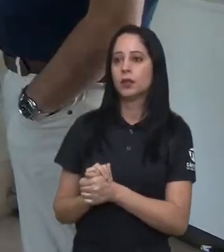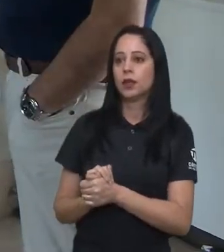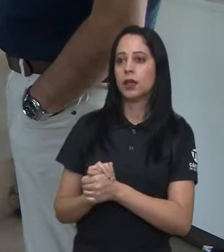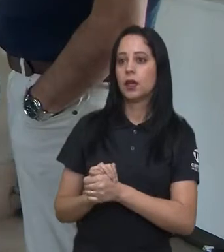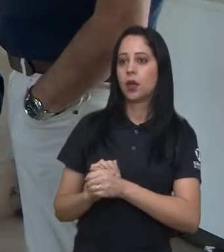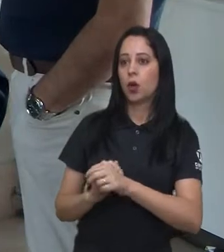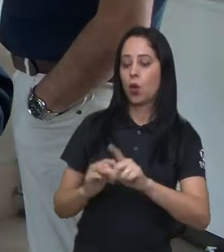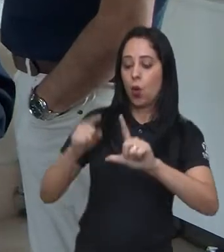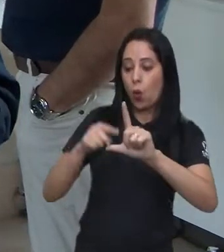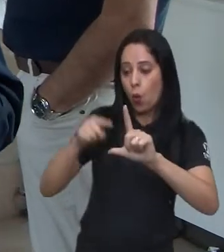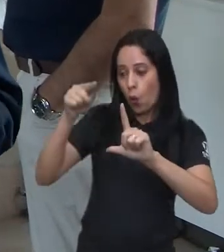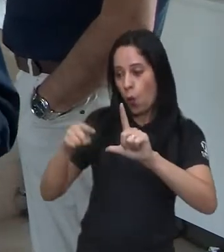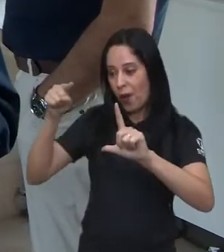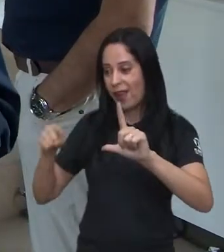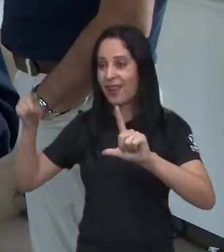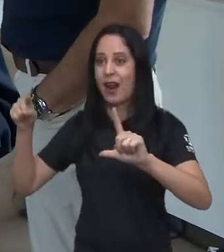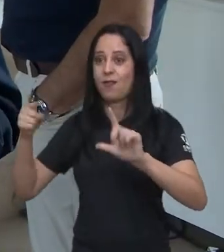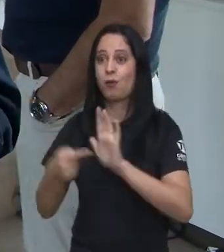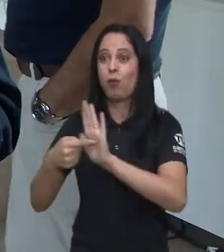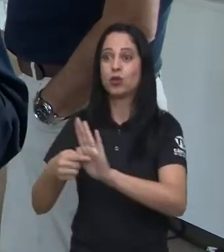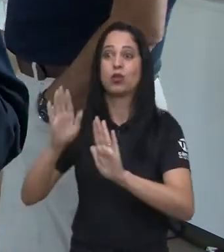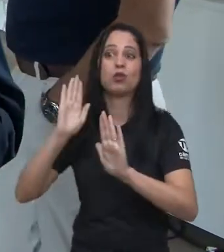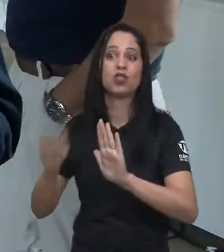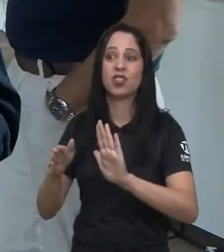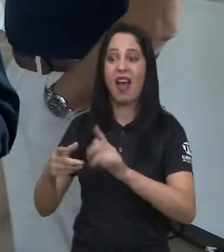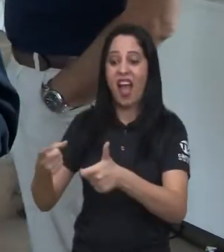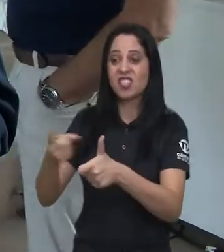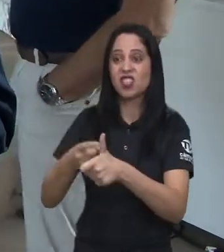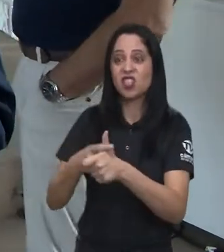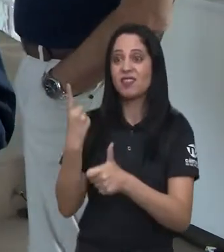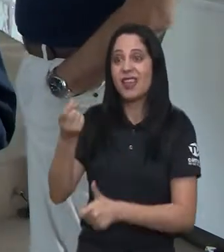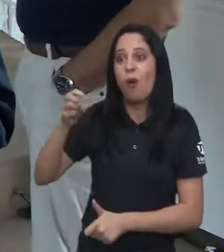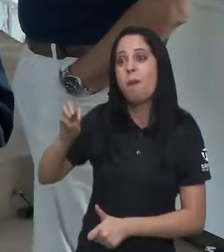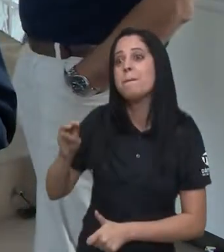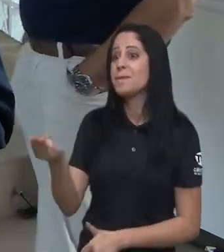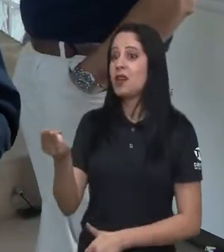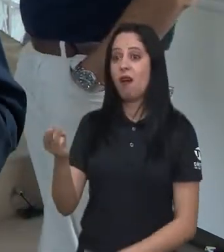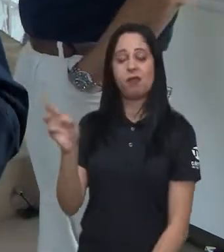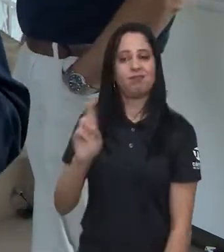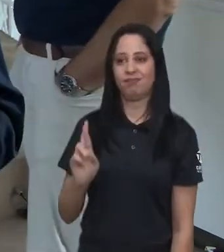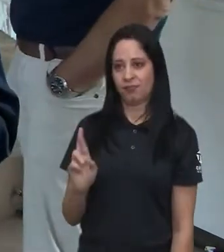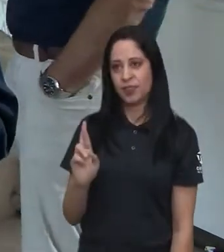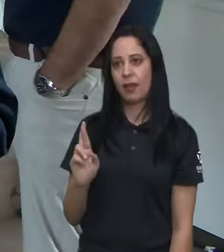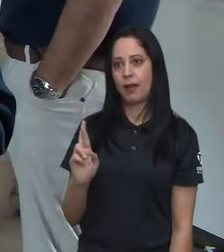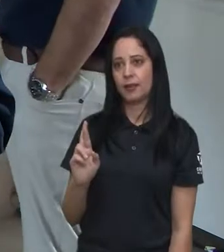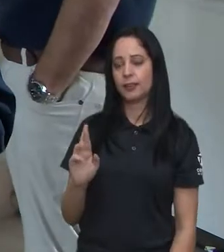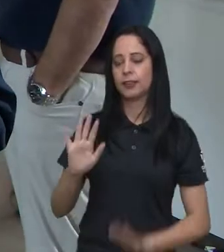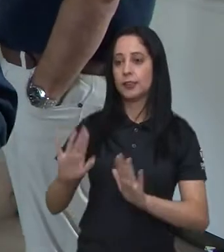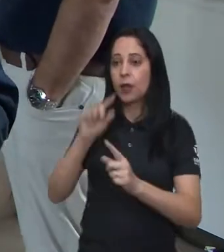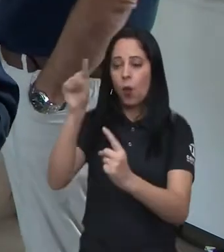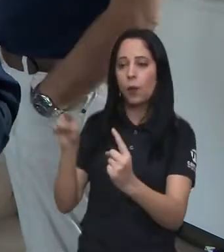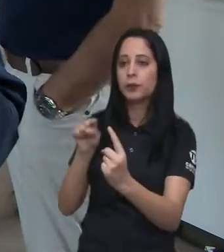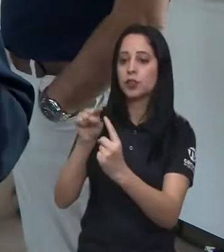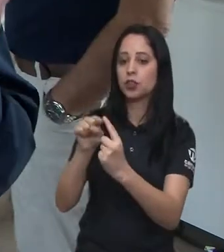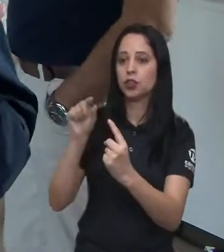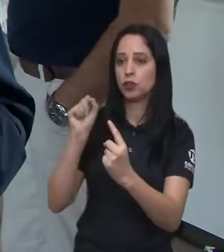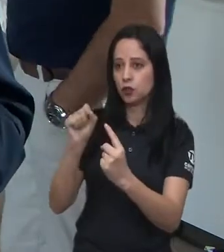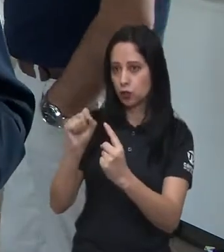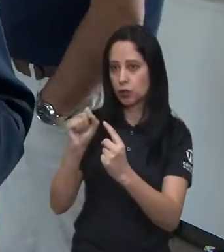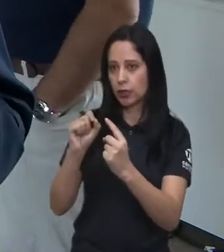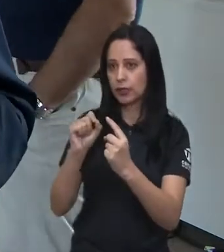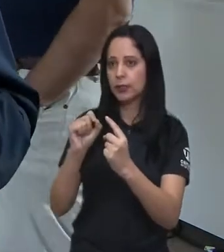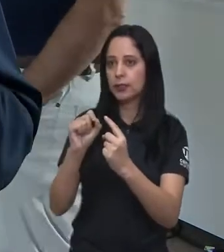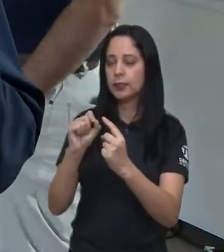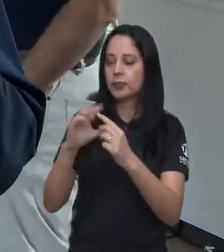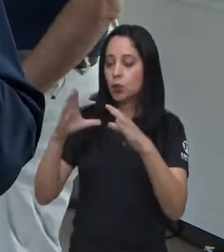quanto com o GAC, tem um déficit mensal em torno de R$ milhão. Então, o objetivo da Frente, além de um apoio